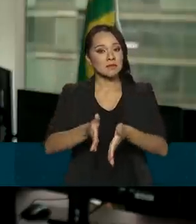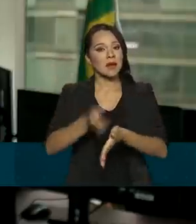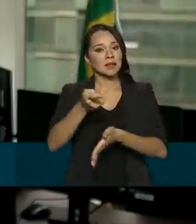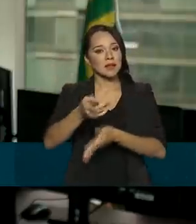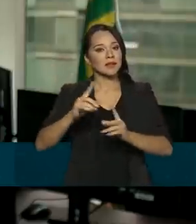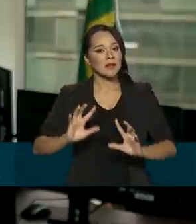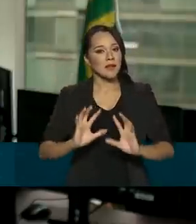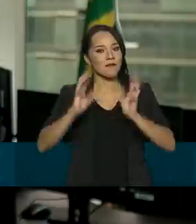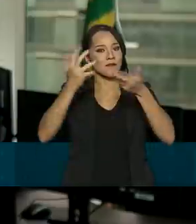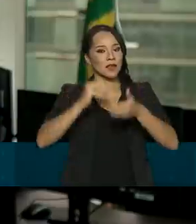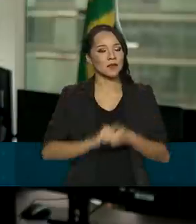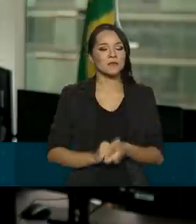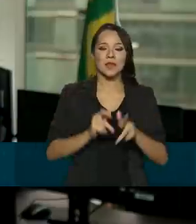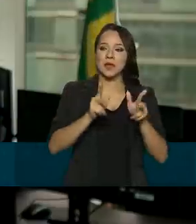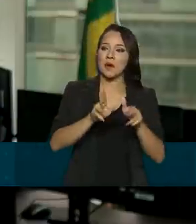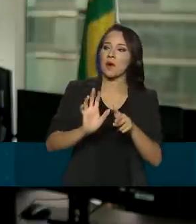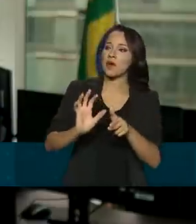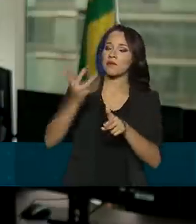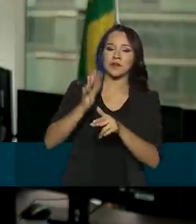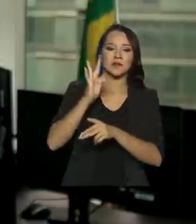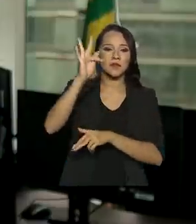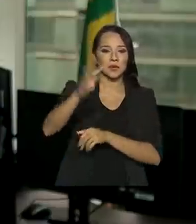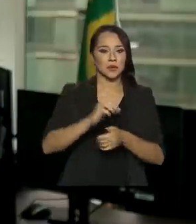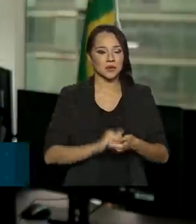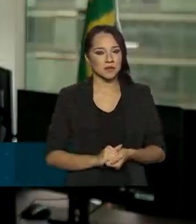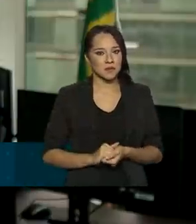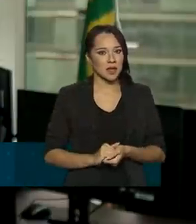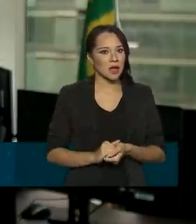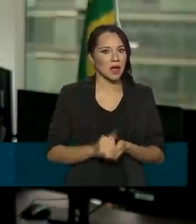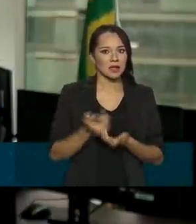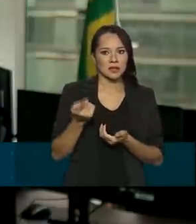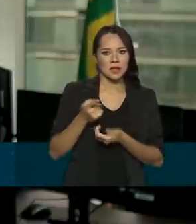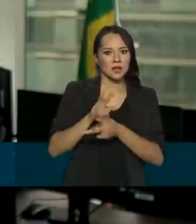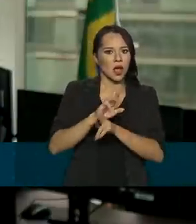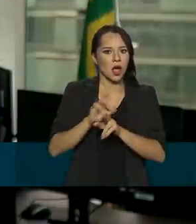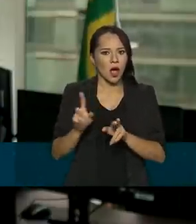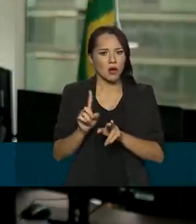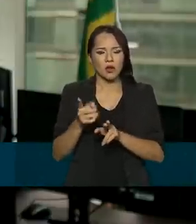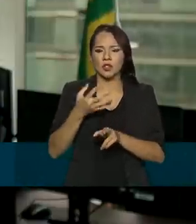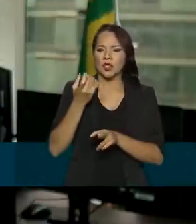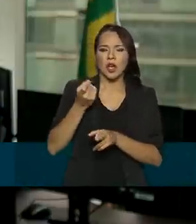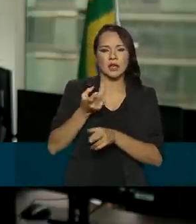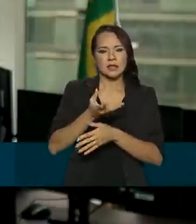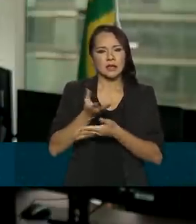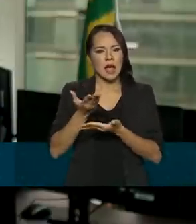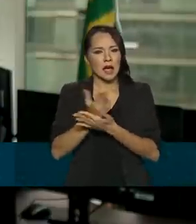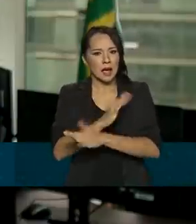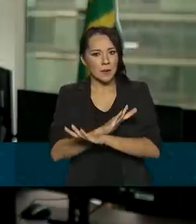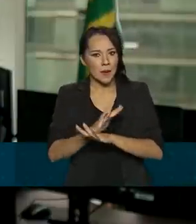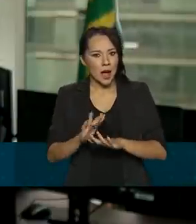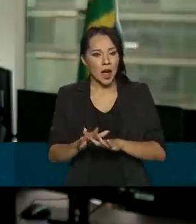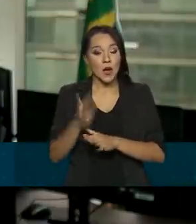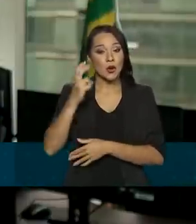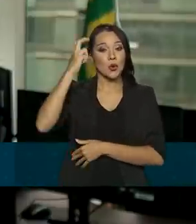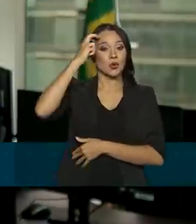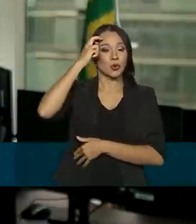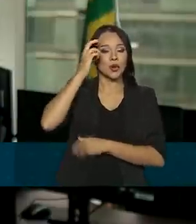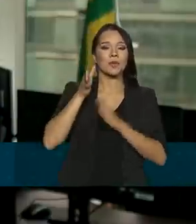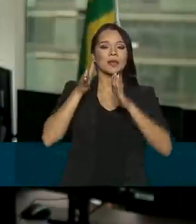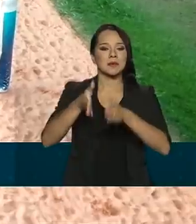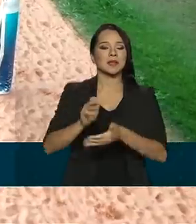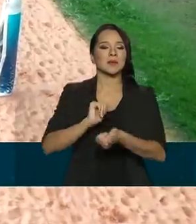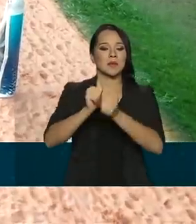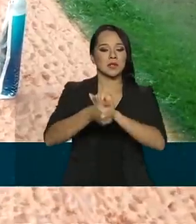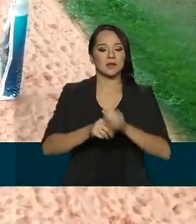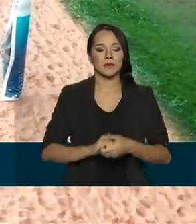deste evento, assim como de eventos futuros. Não deixando apagar, não deixando terminar a cultura da participação